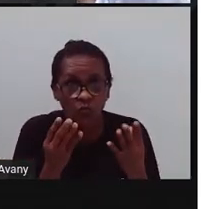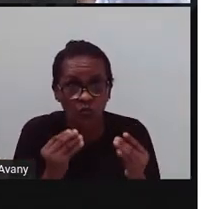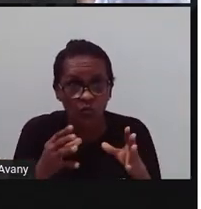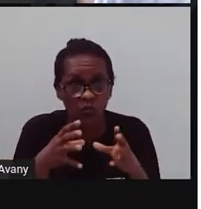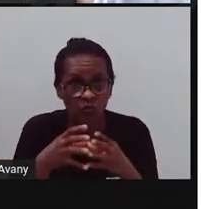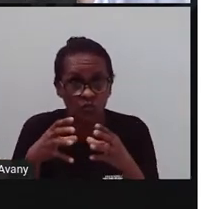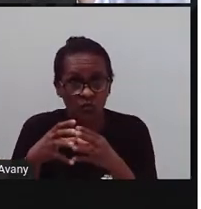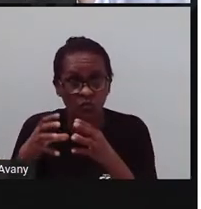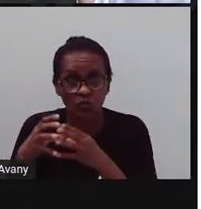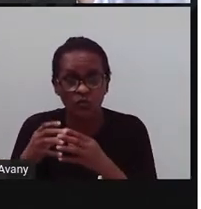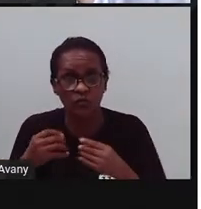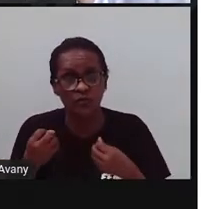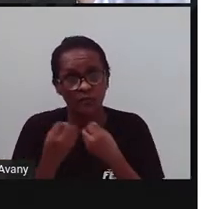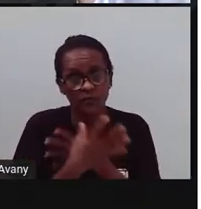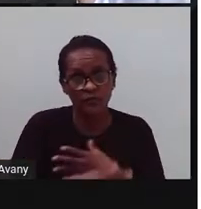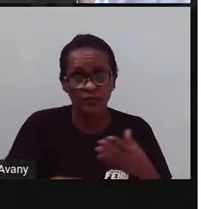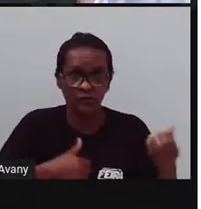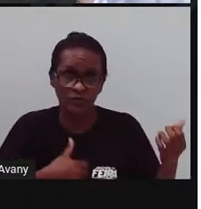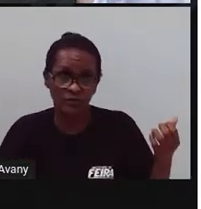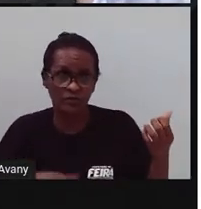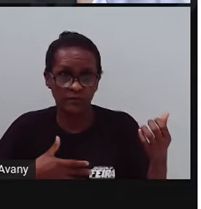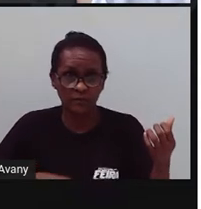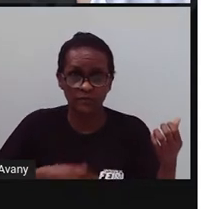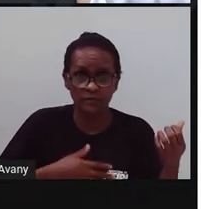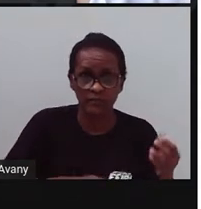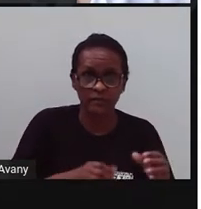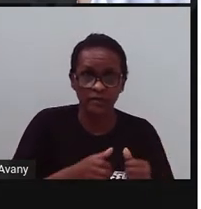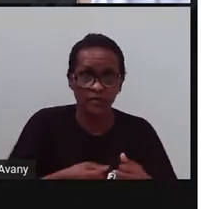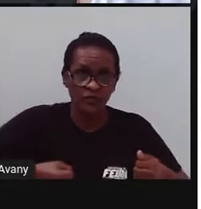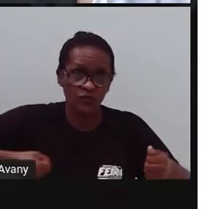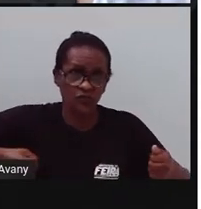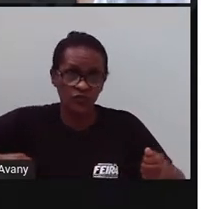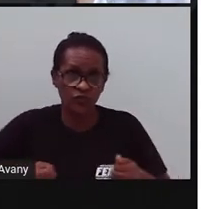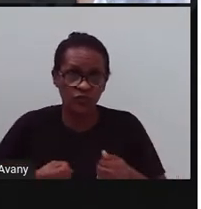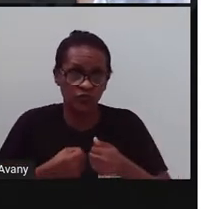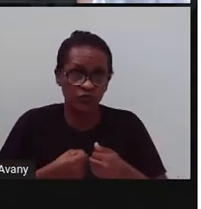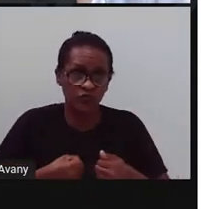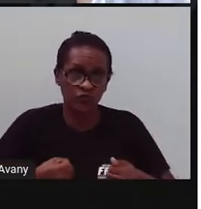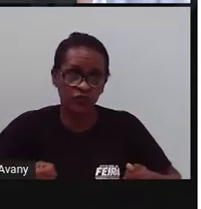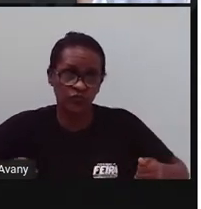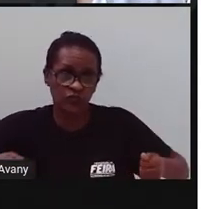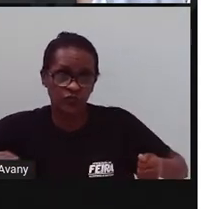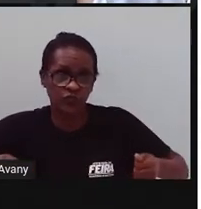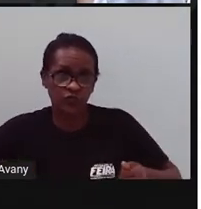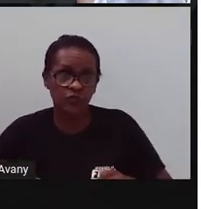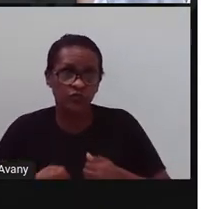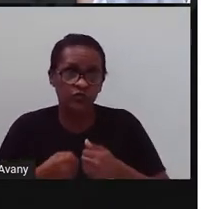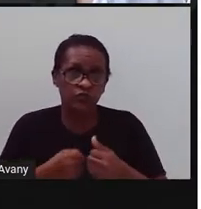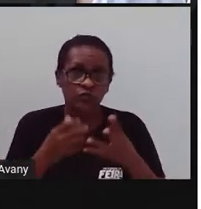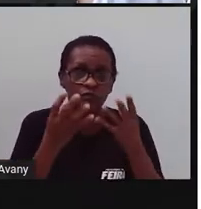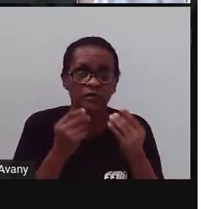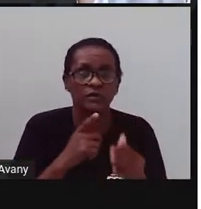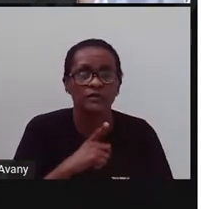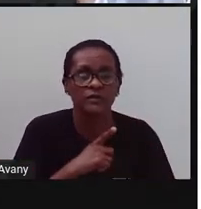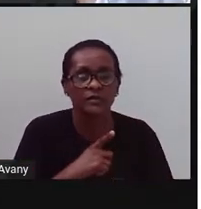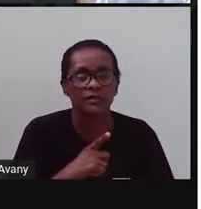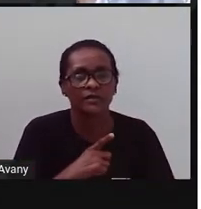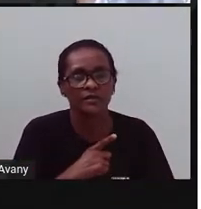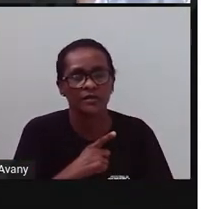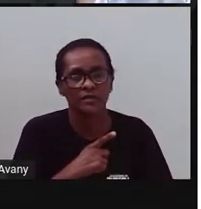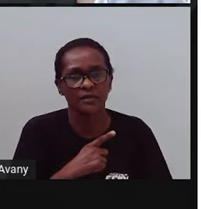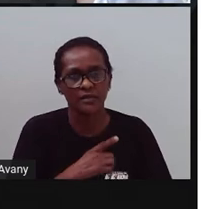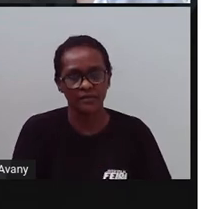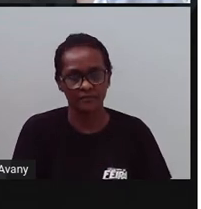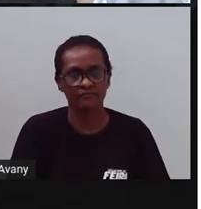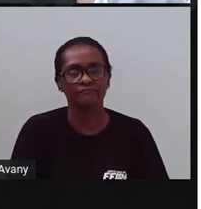famosas tocando lá no São João de São José, né? E também é uma festa que movimenta muito o comércio lá